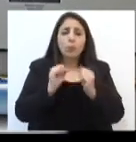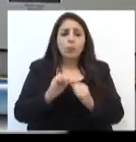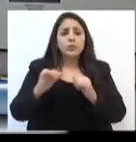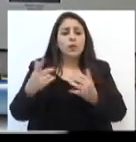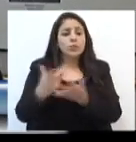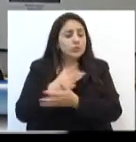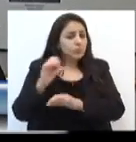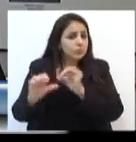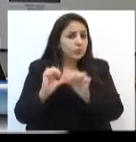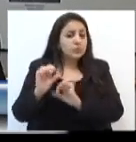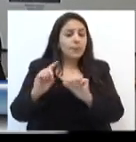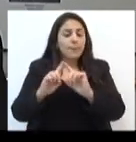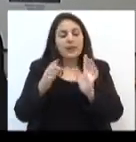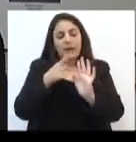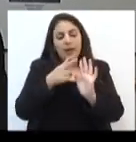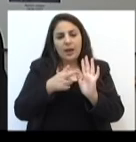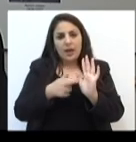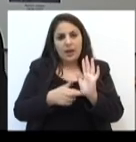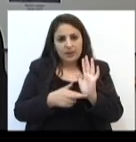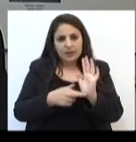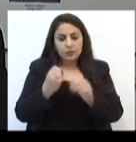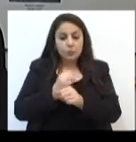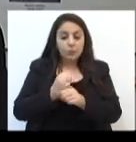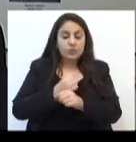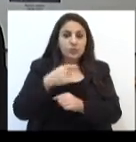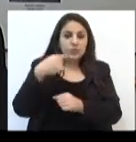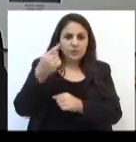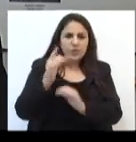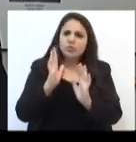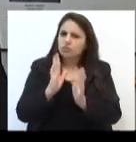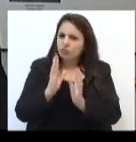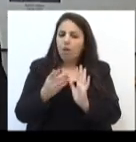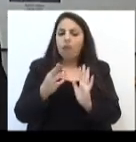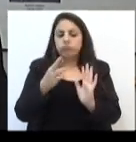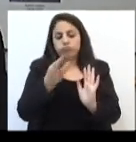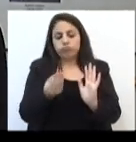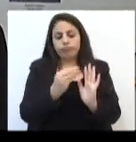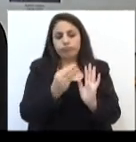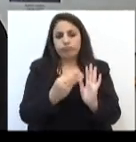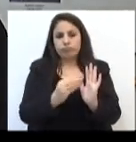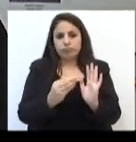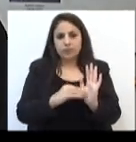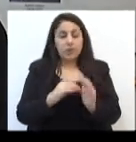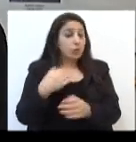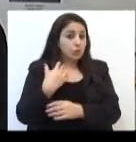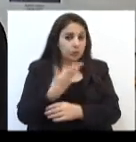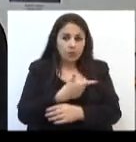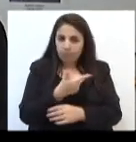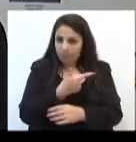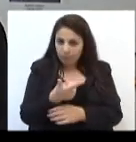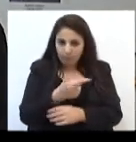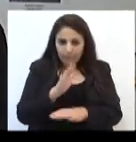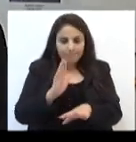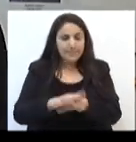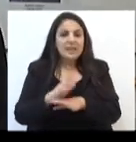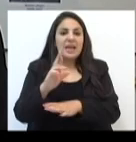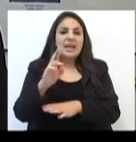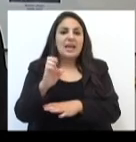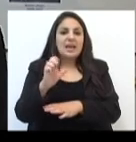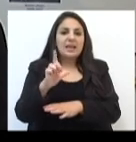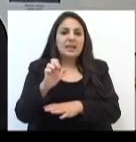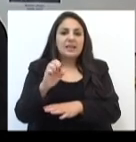pode sofrer mudanças, mas as regras para as eleições no ano que vem, elas já estão postas. Nós agora não vamos ter mais